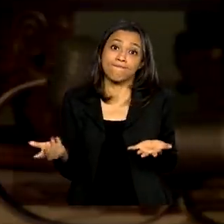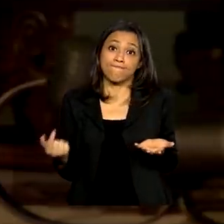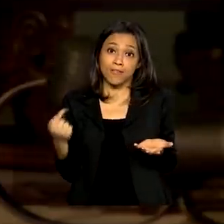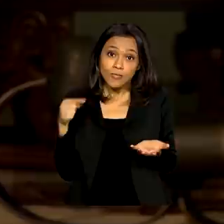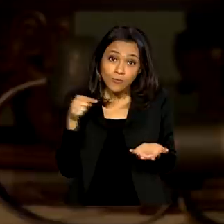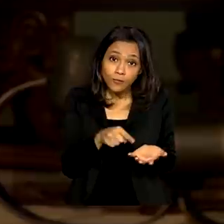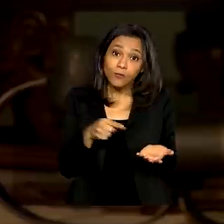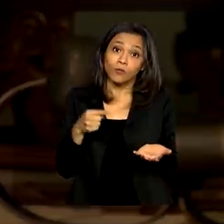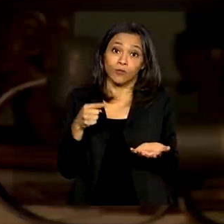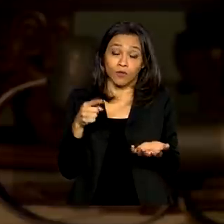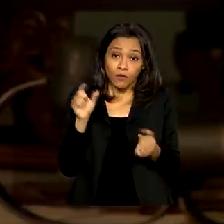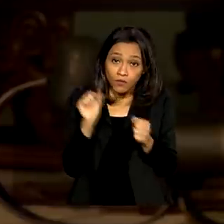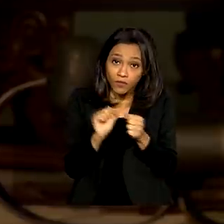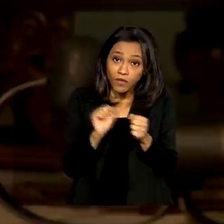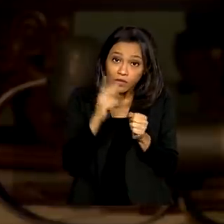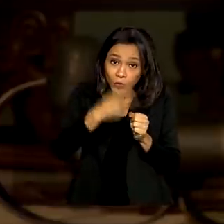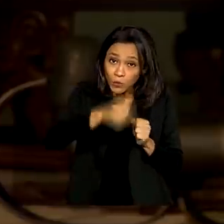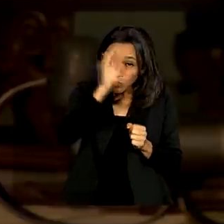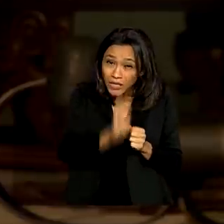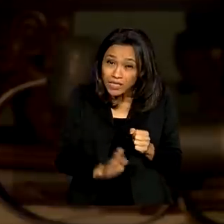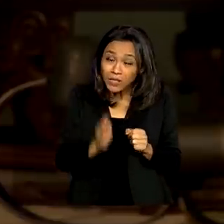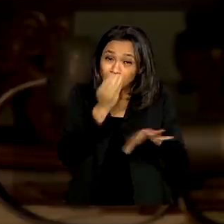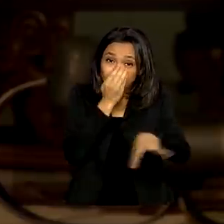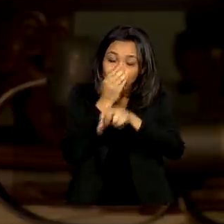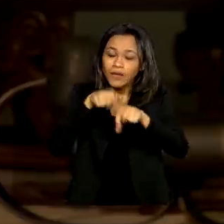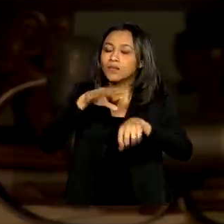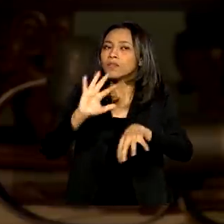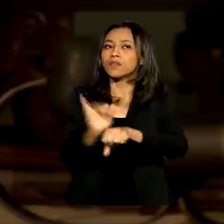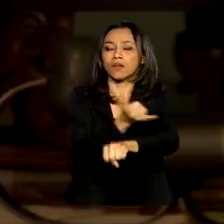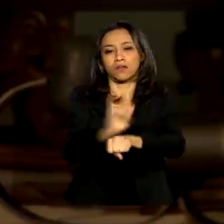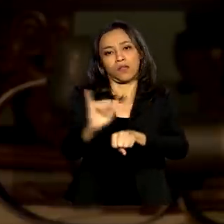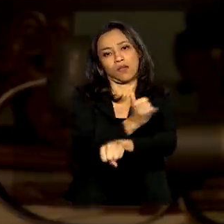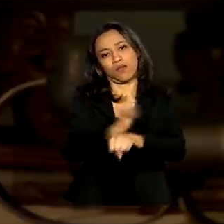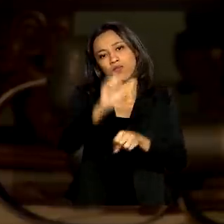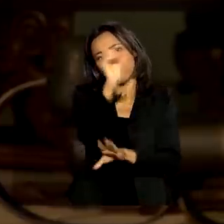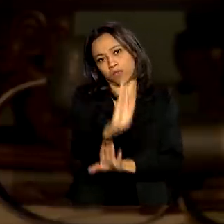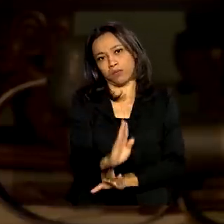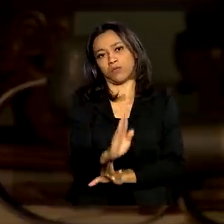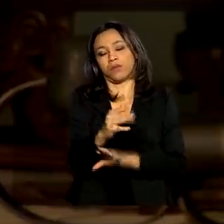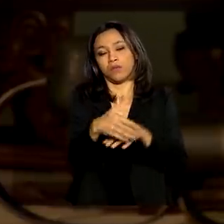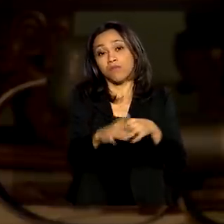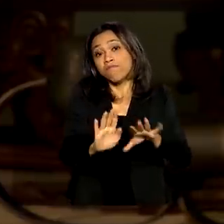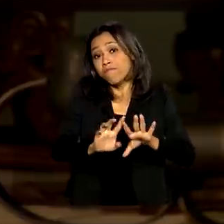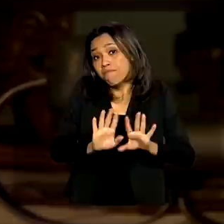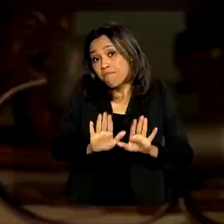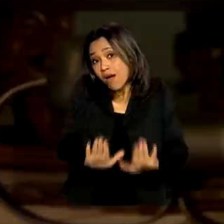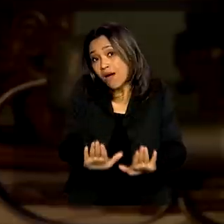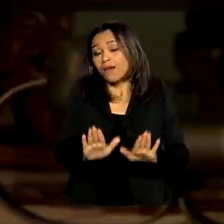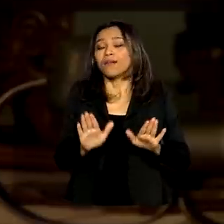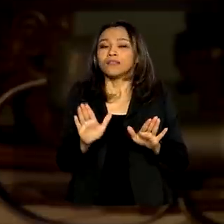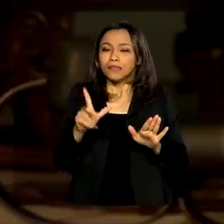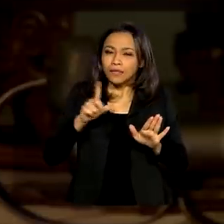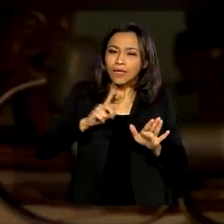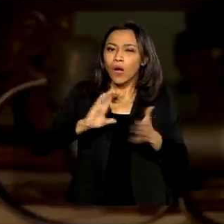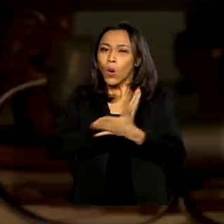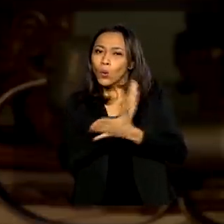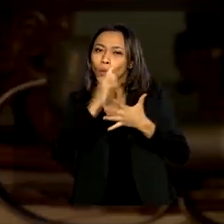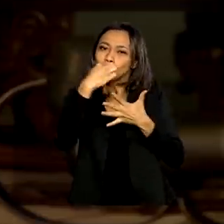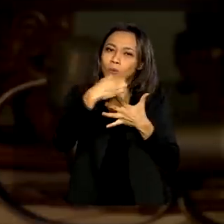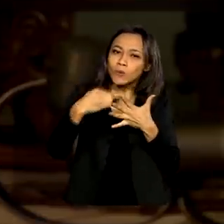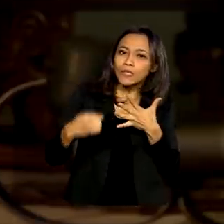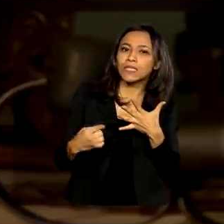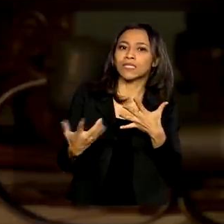fabricar ventiladores no Brasil se tornou estratégico para o país, mas ainda existe a necessidade de alguns componentes.